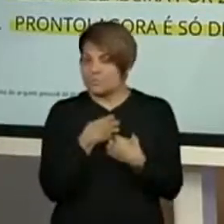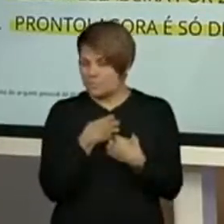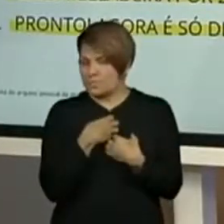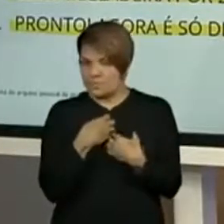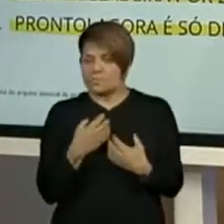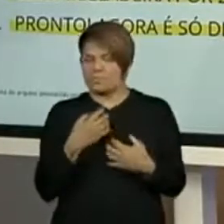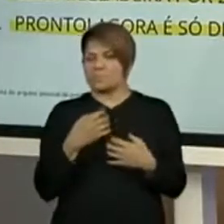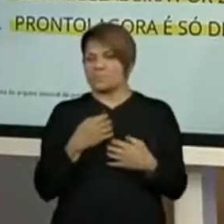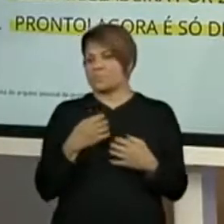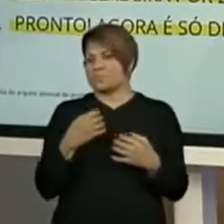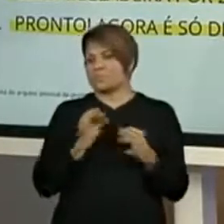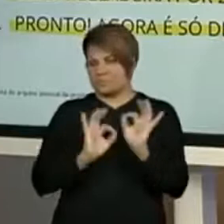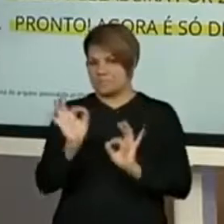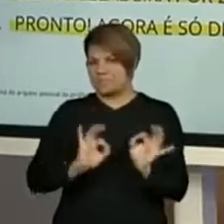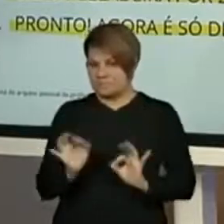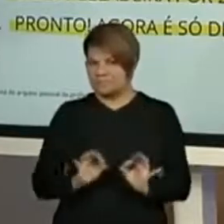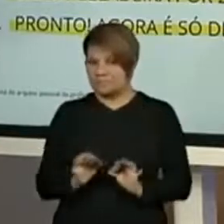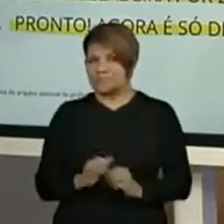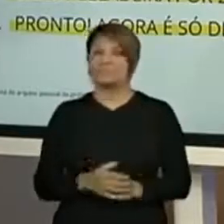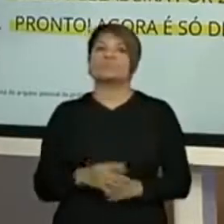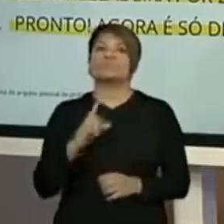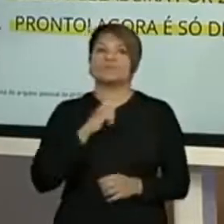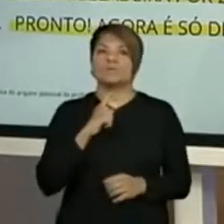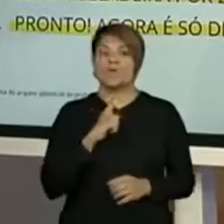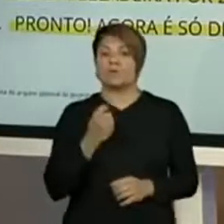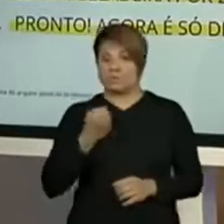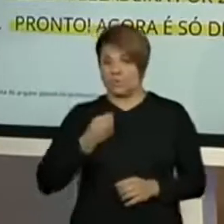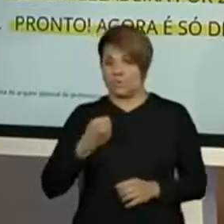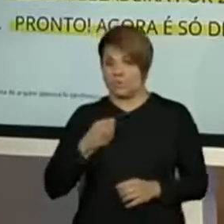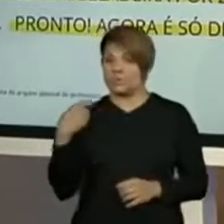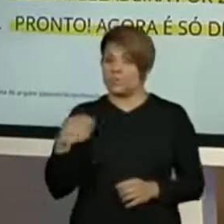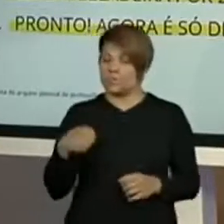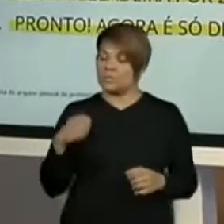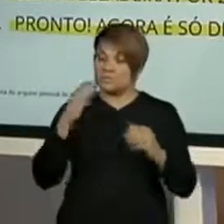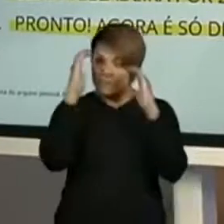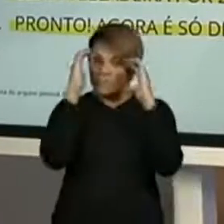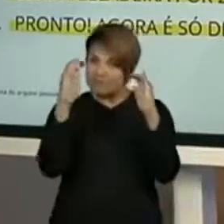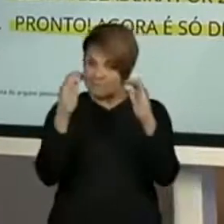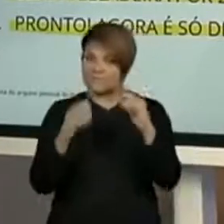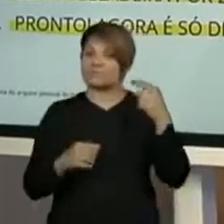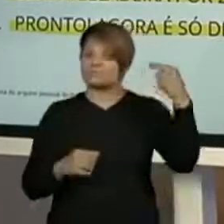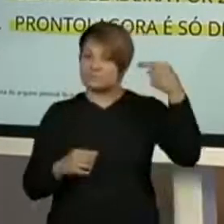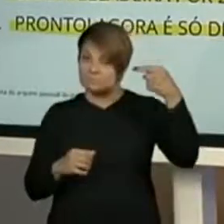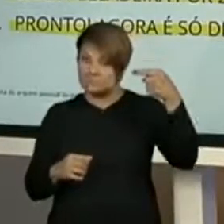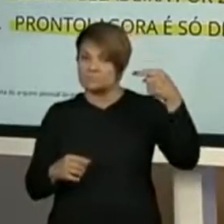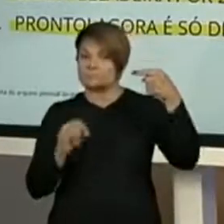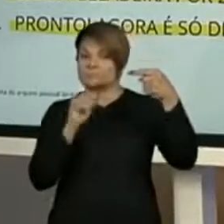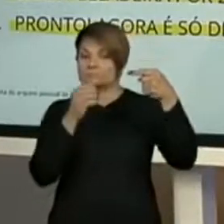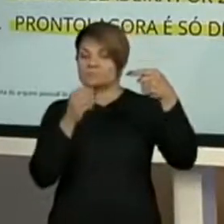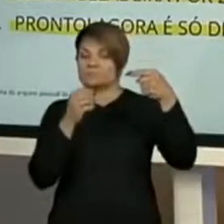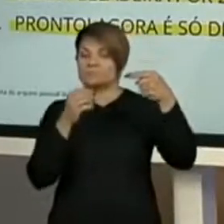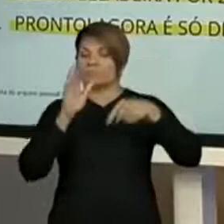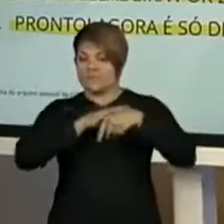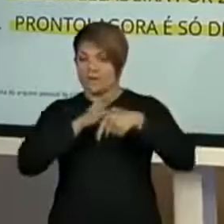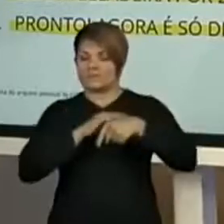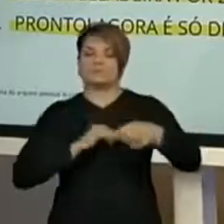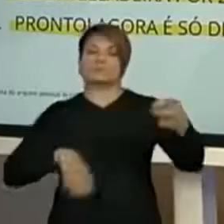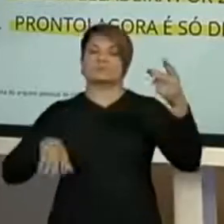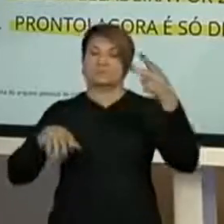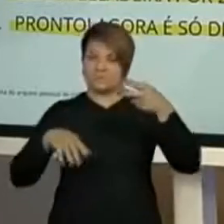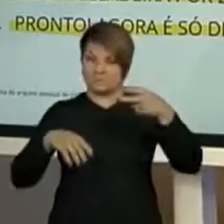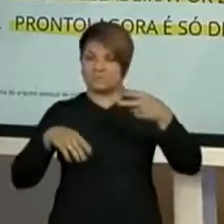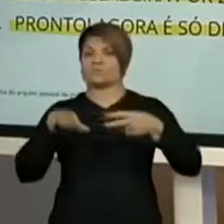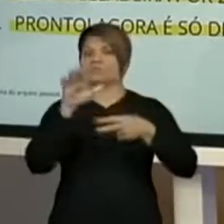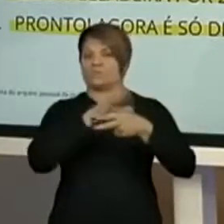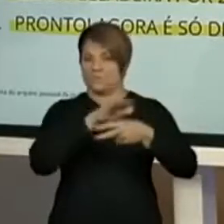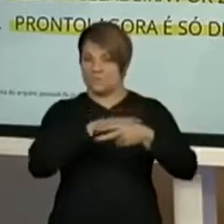tem lá o passo a passo. Então, quer dizer, se tem um número indicando é que eu tenho que seguir ele direitinho. E olha só como ele fala pra